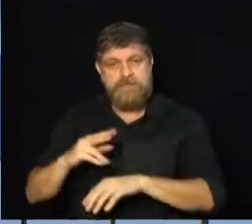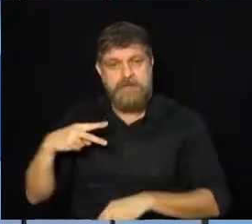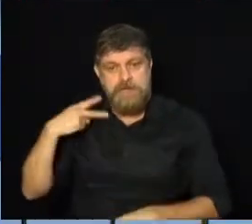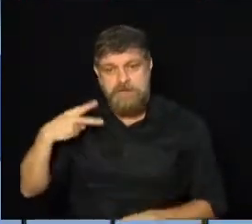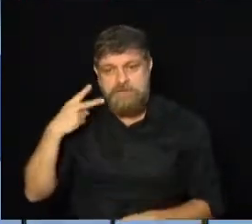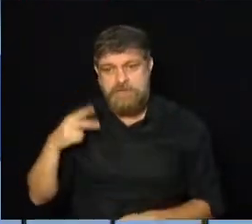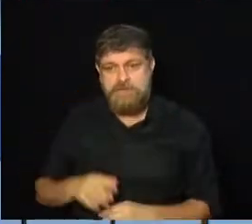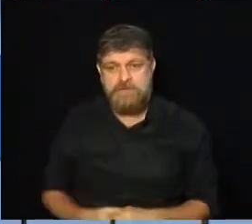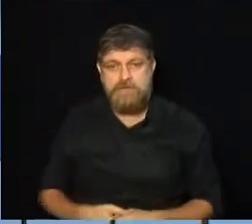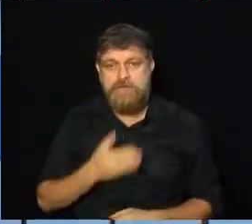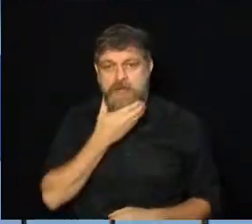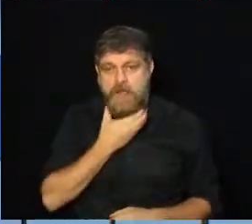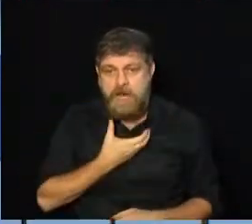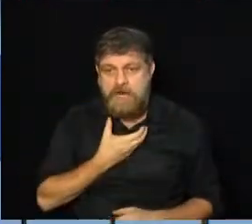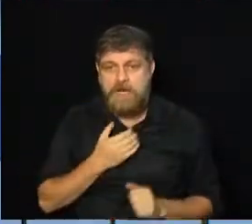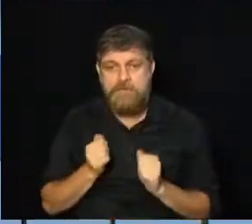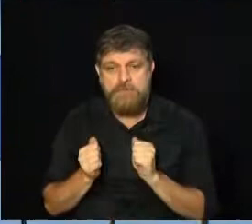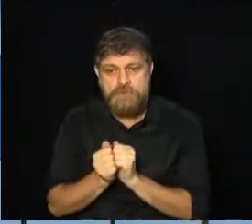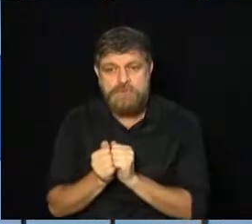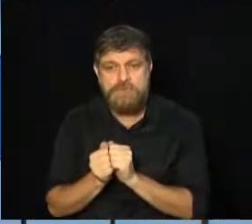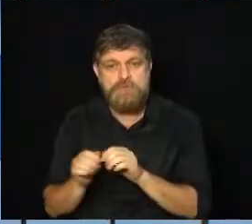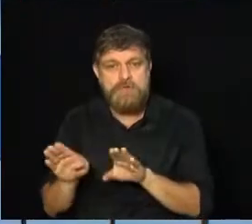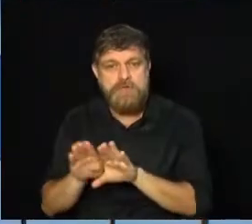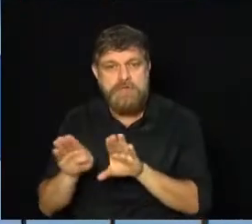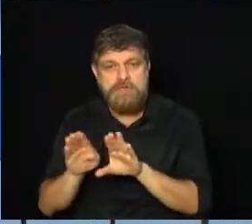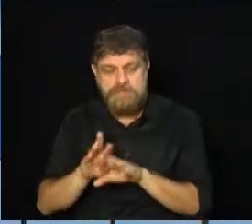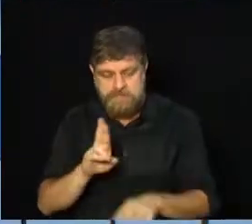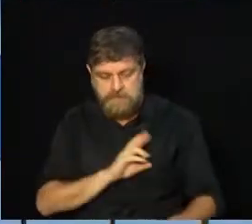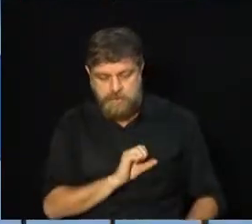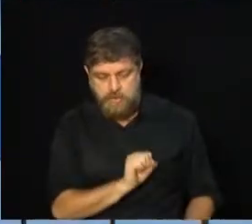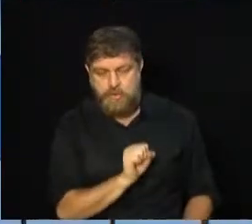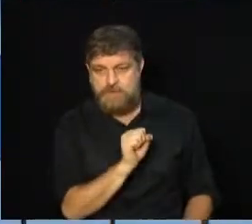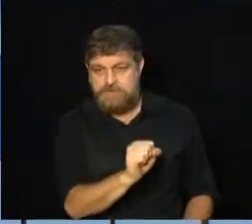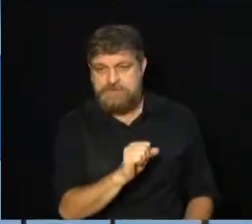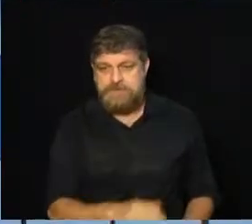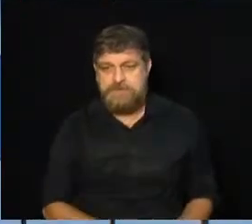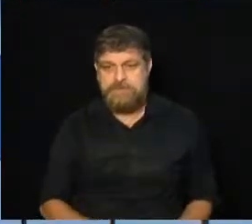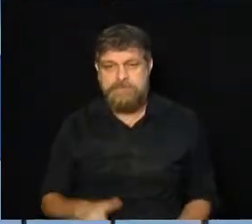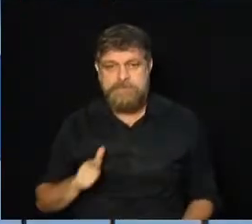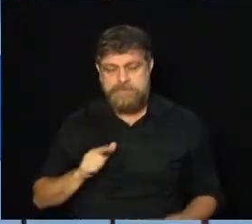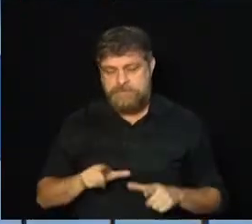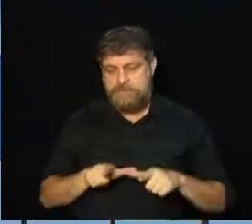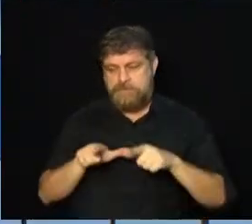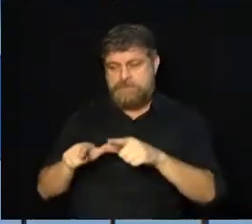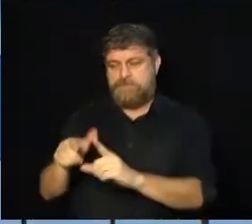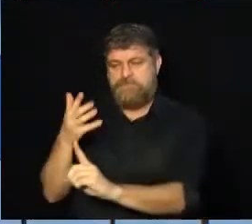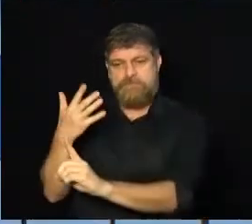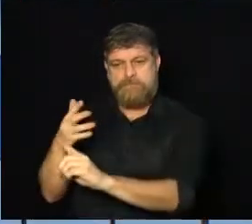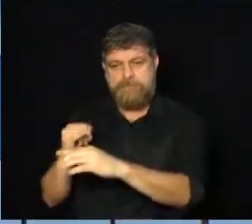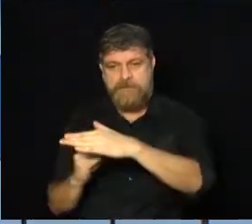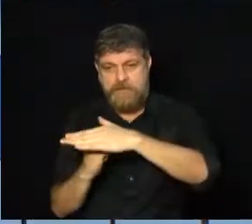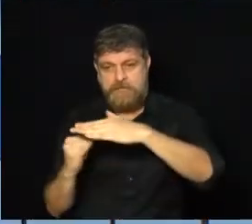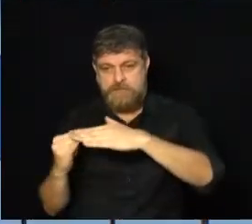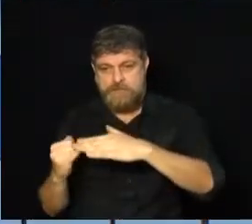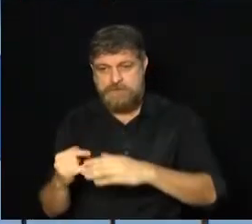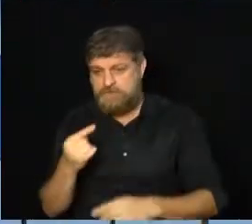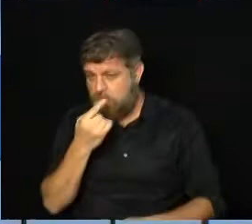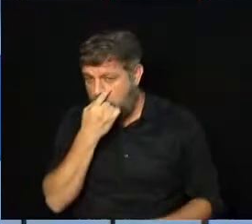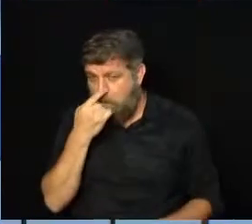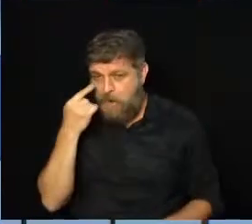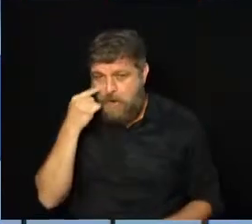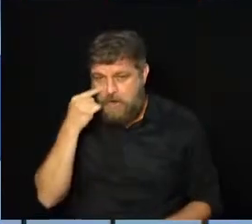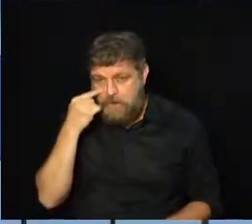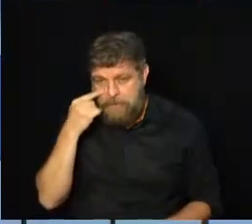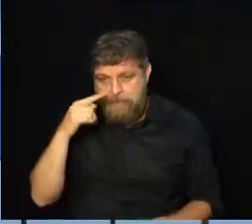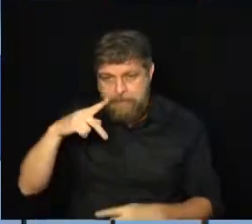Carmo Luiz e também Luiz Rossini. Ambos vão aí homenagear o Instituto Penido Burnier pelo